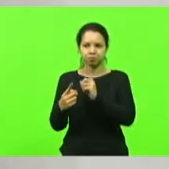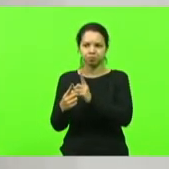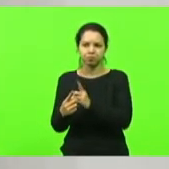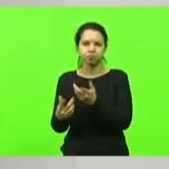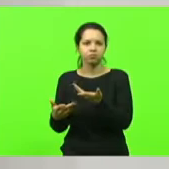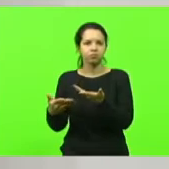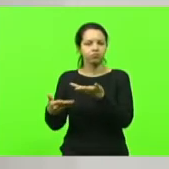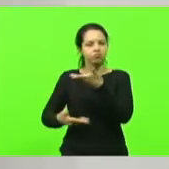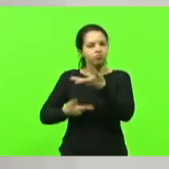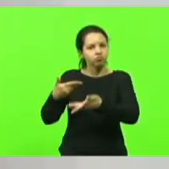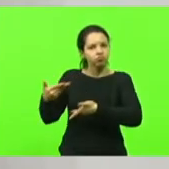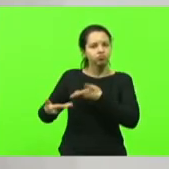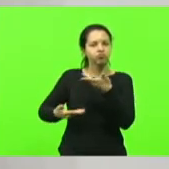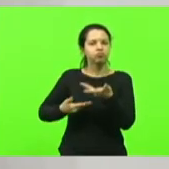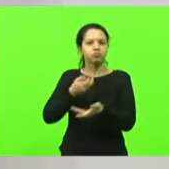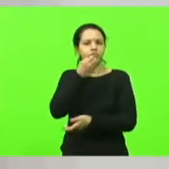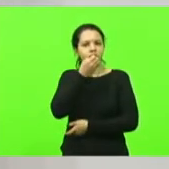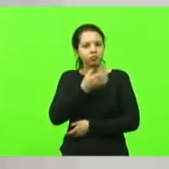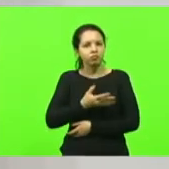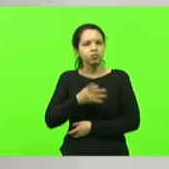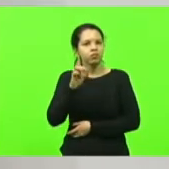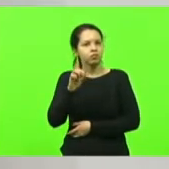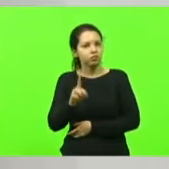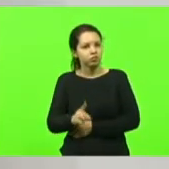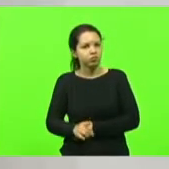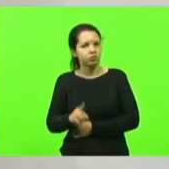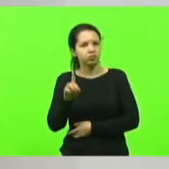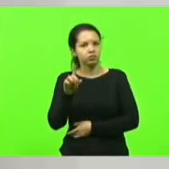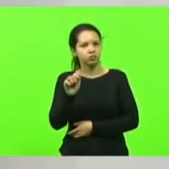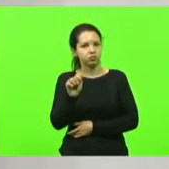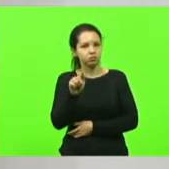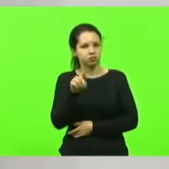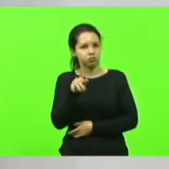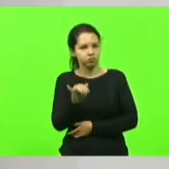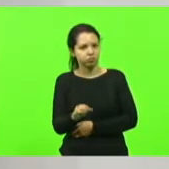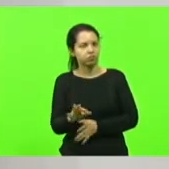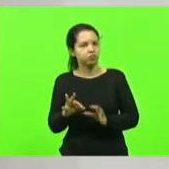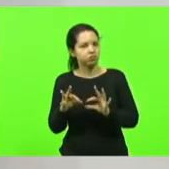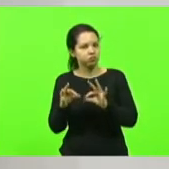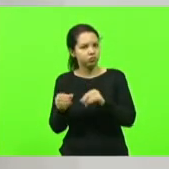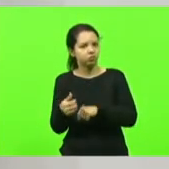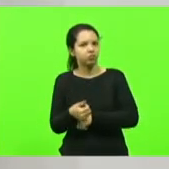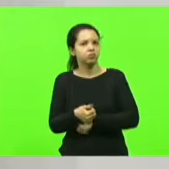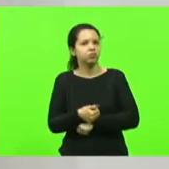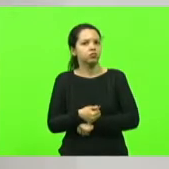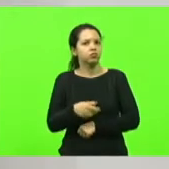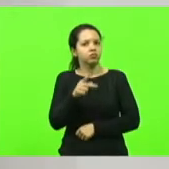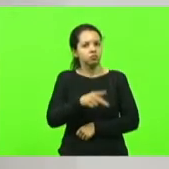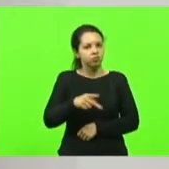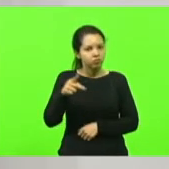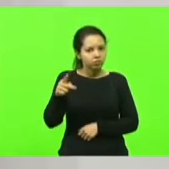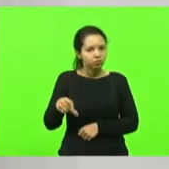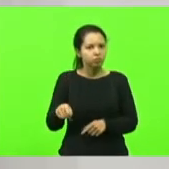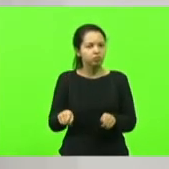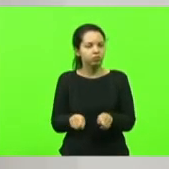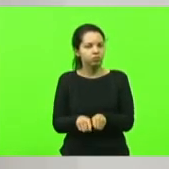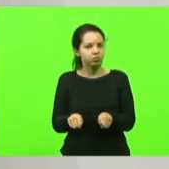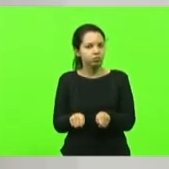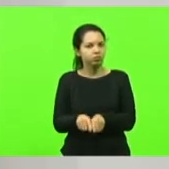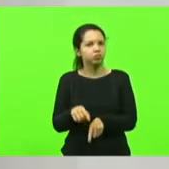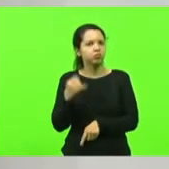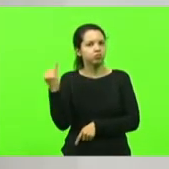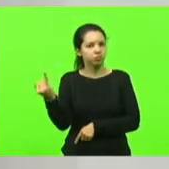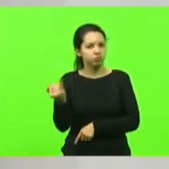agradável da diretora, Gabi, todos os professores. É importante